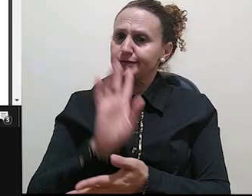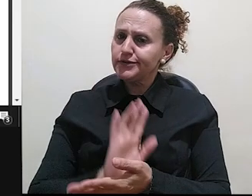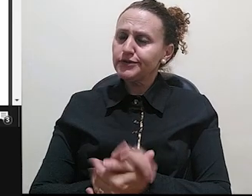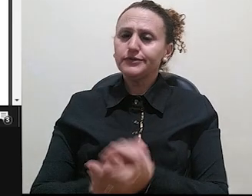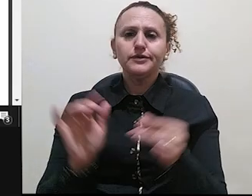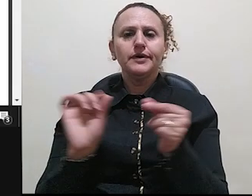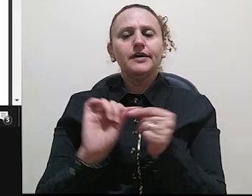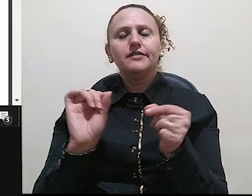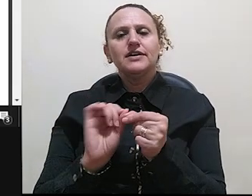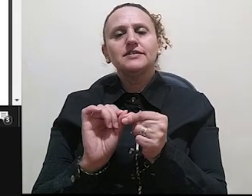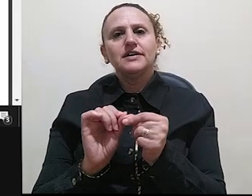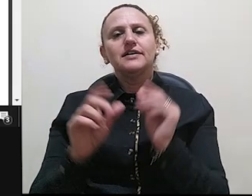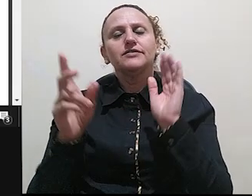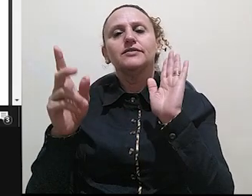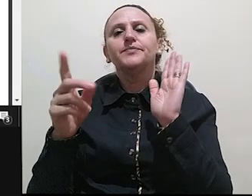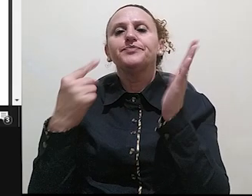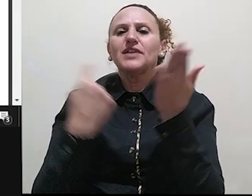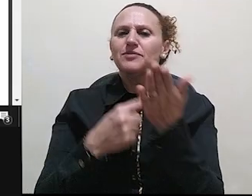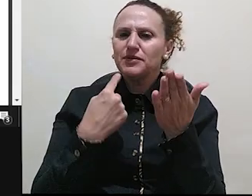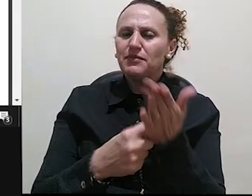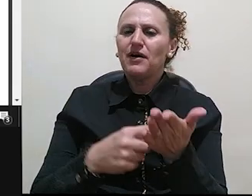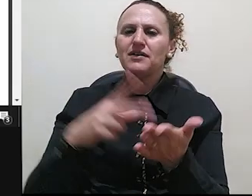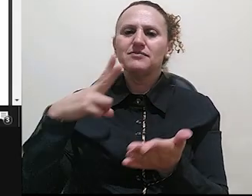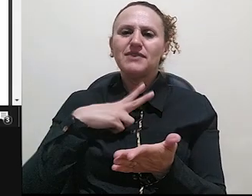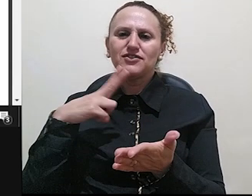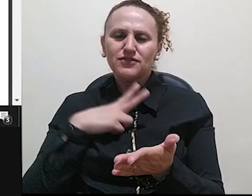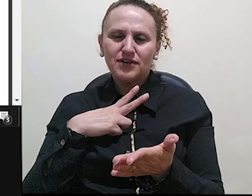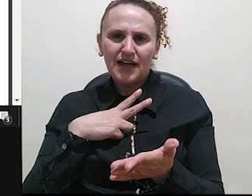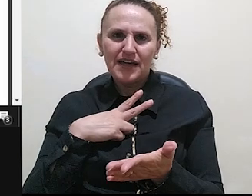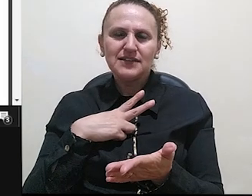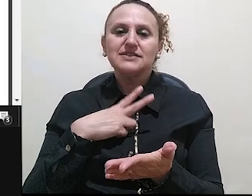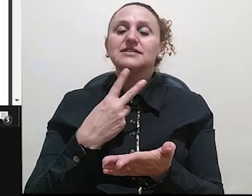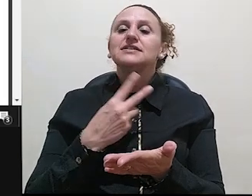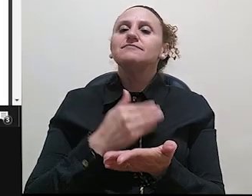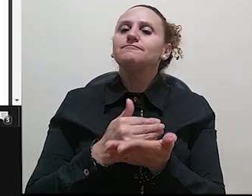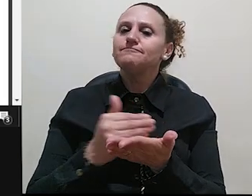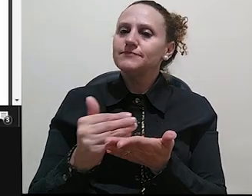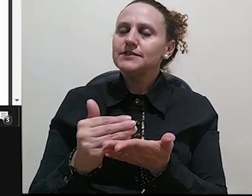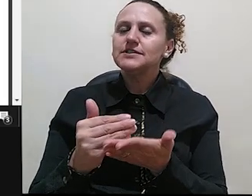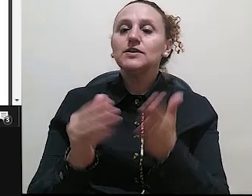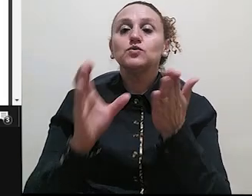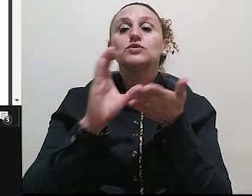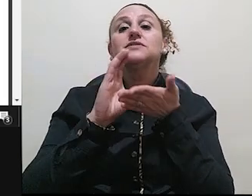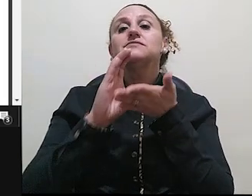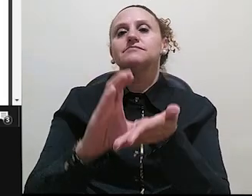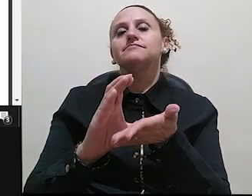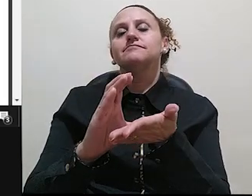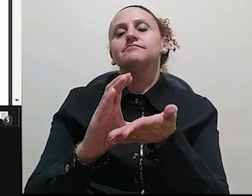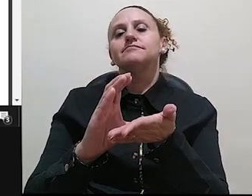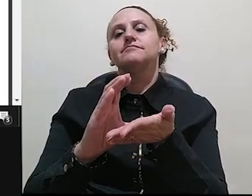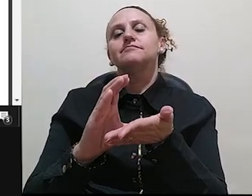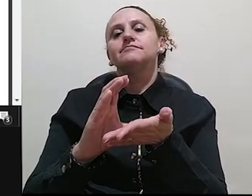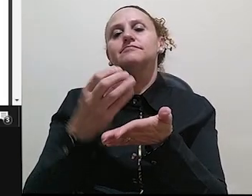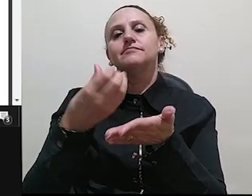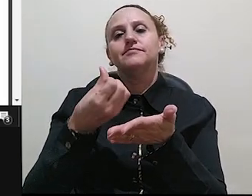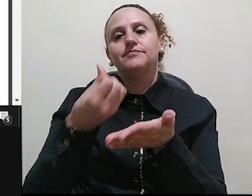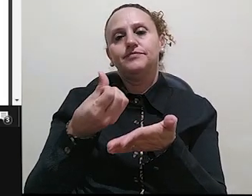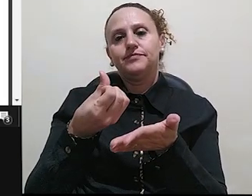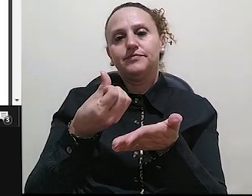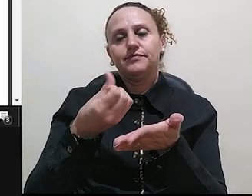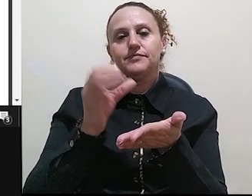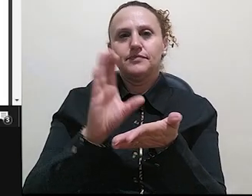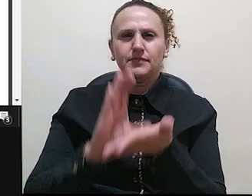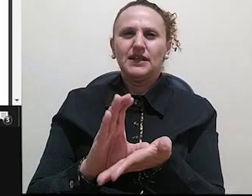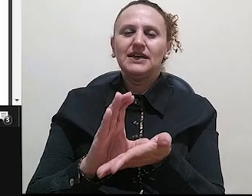livro, Propostas Particulares, inicia-se com o sexto capítulo e traz o título. Esse capítulo foi escrito em